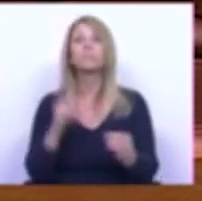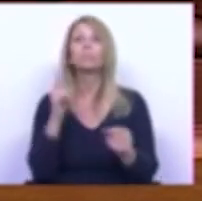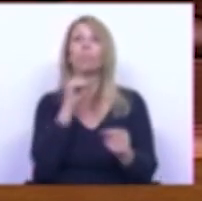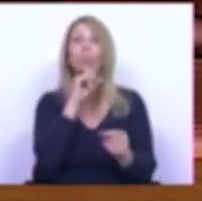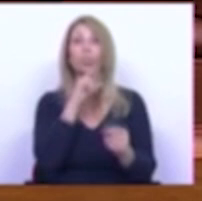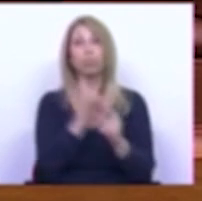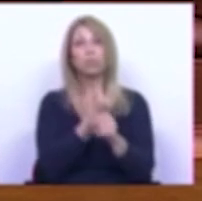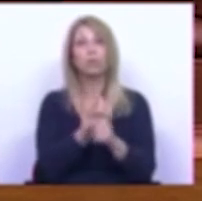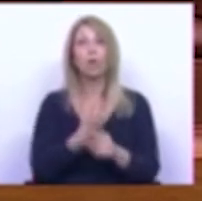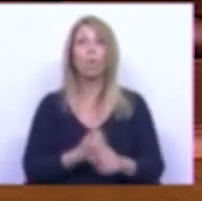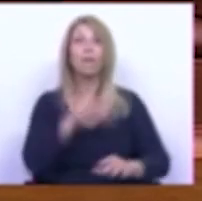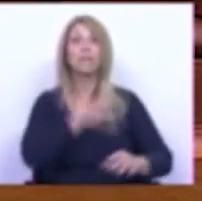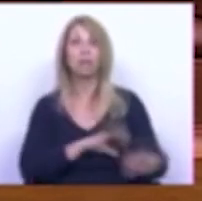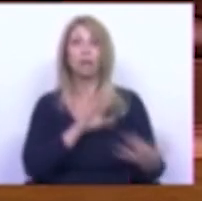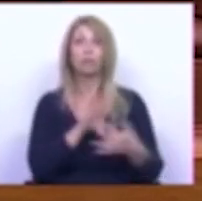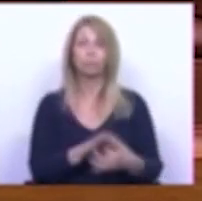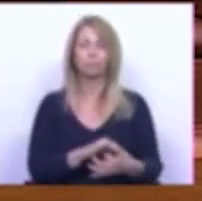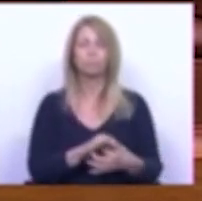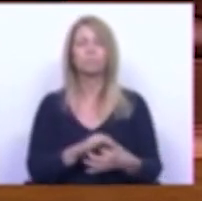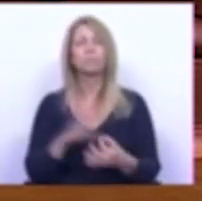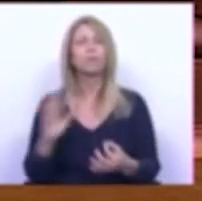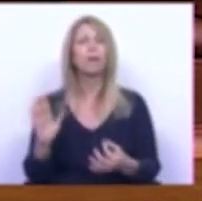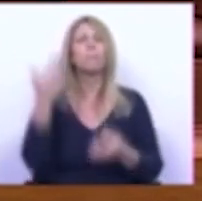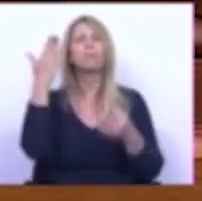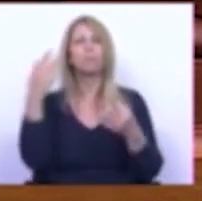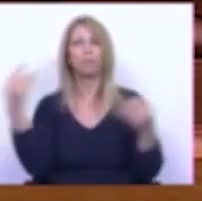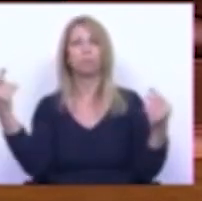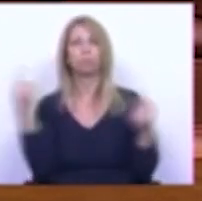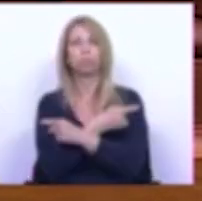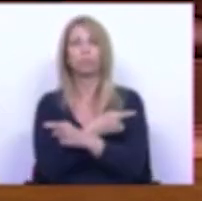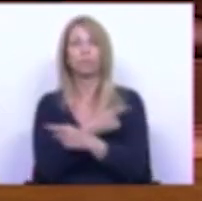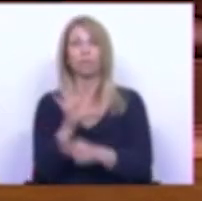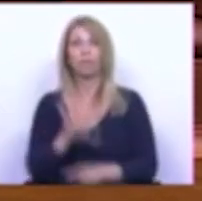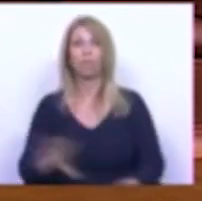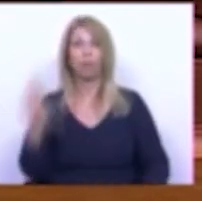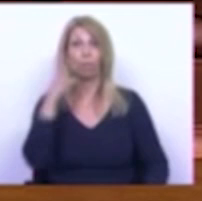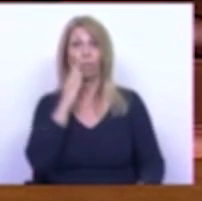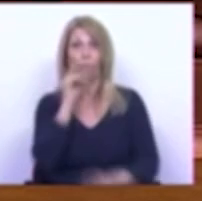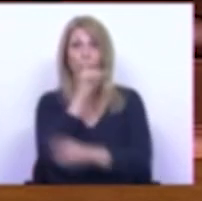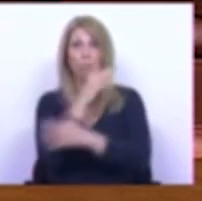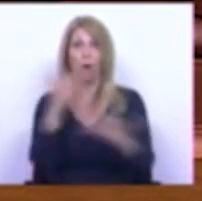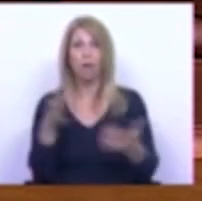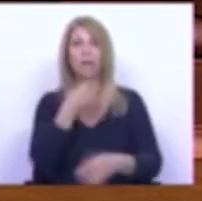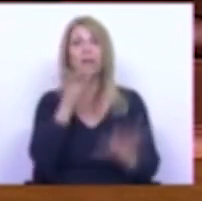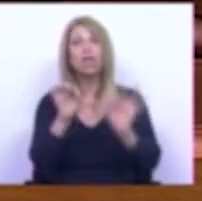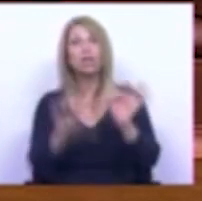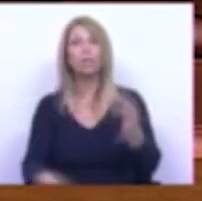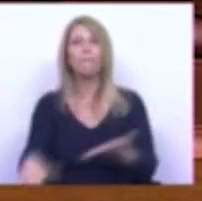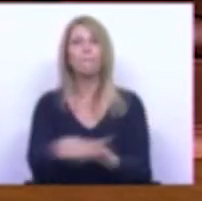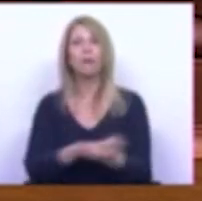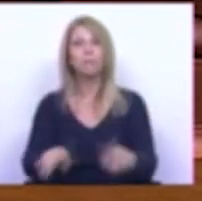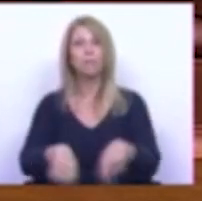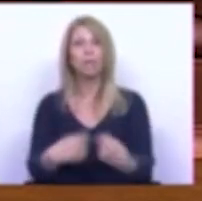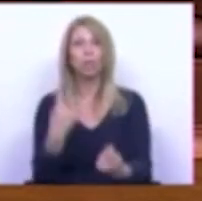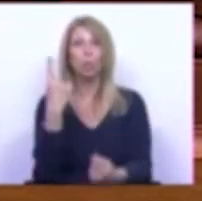e acima de tudo ela contradiz de forma descarada o discurso base de um partido que durante